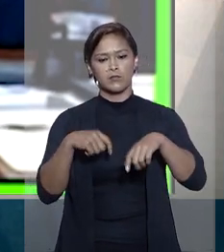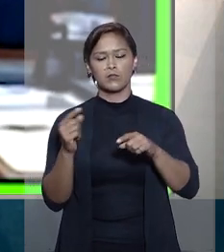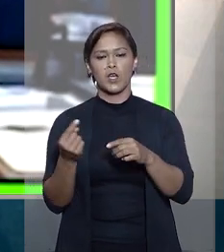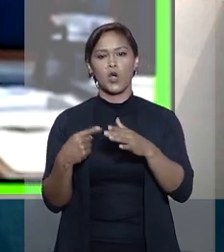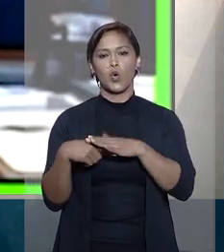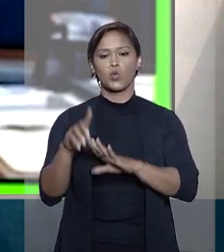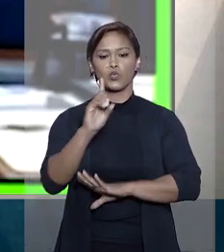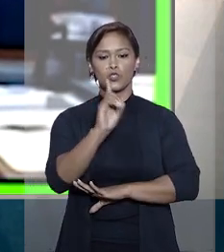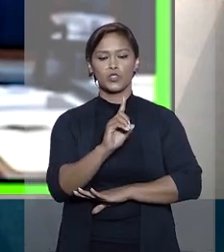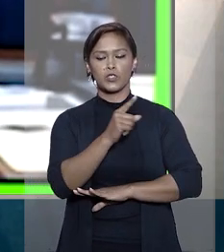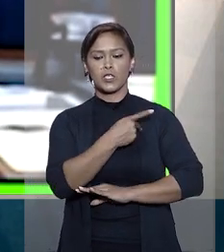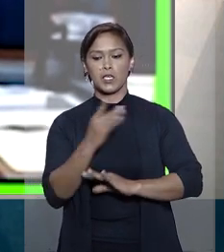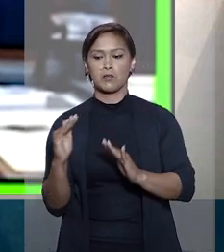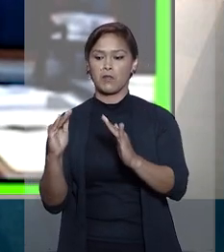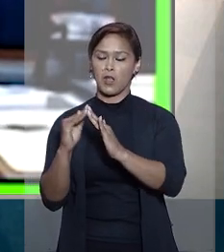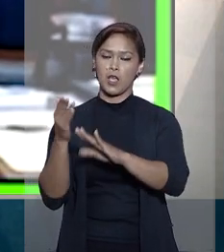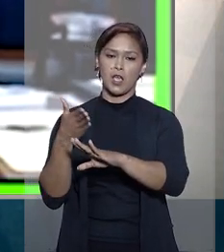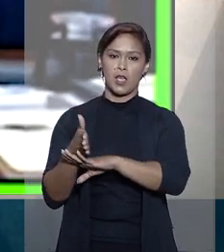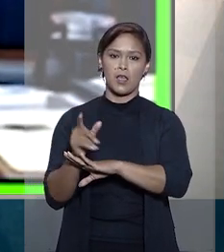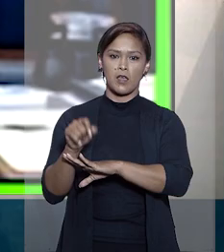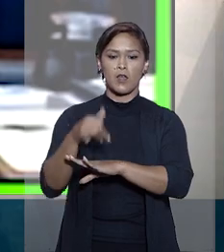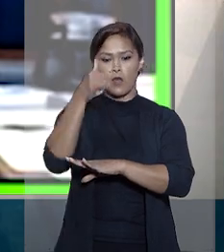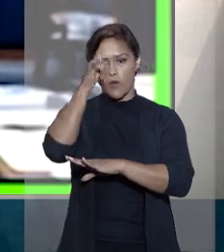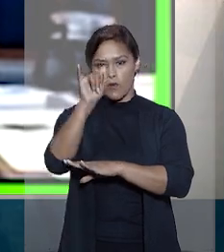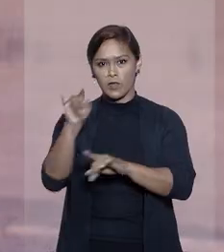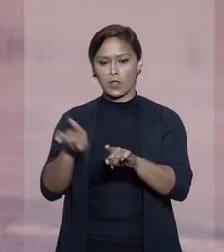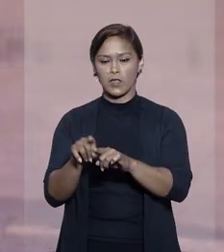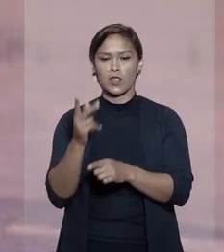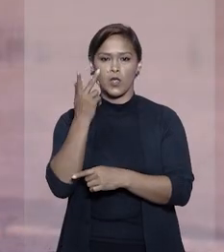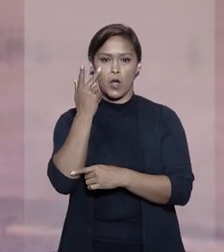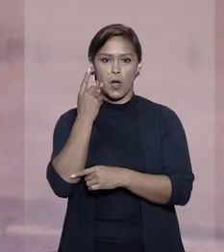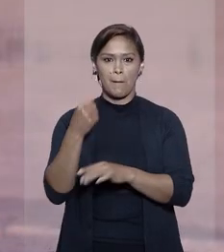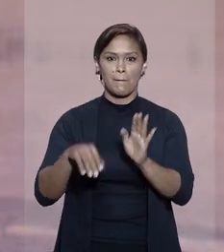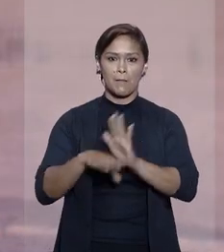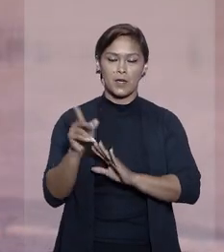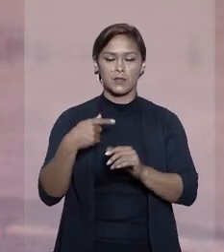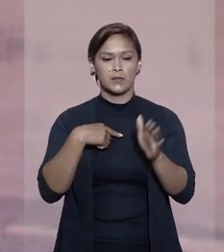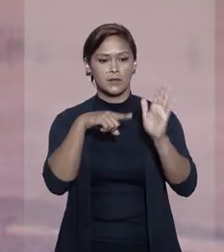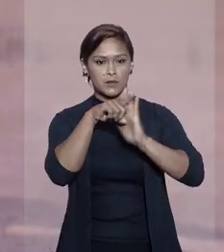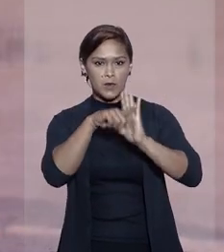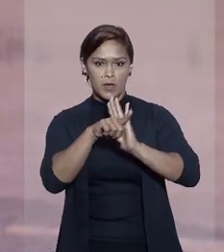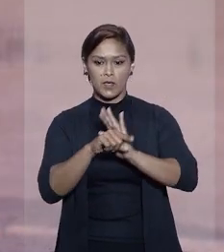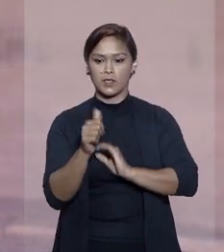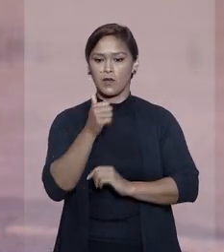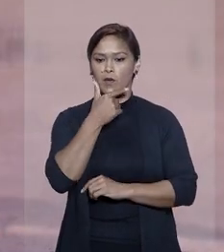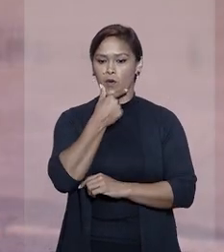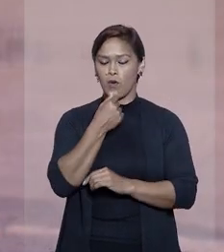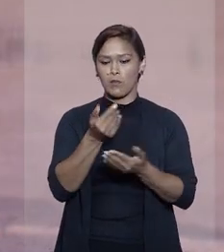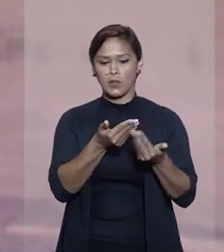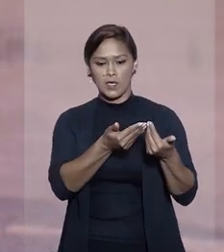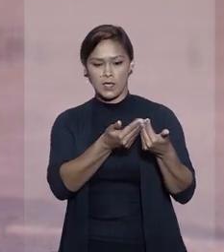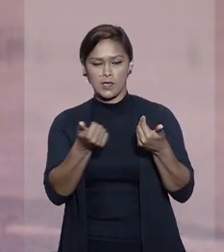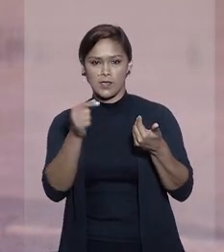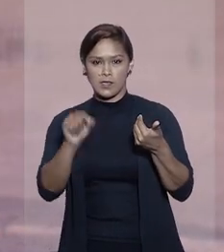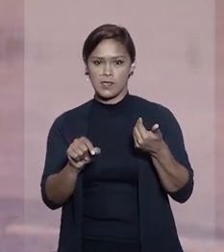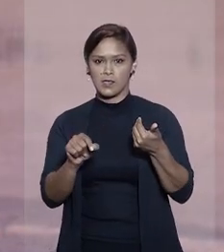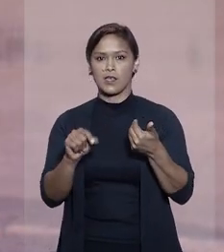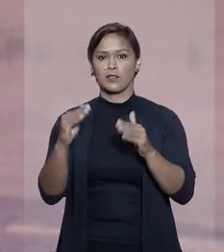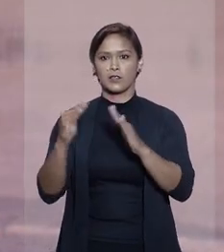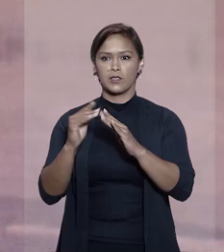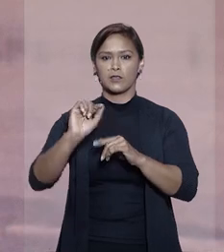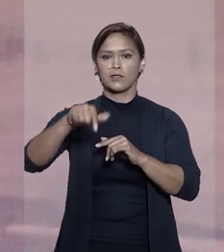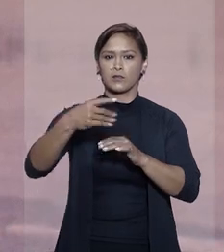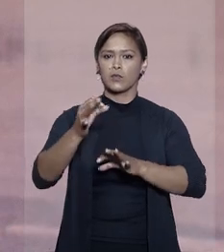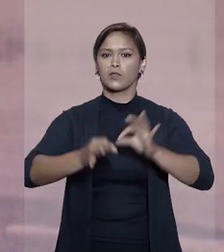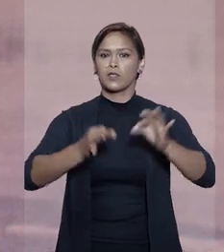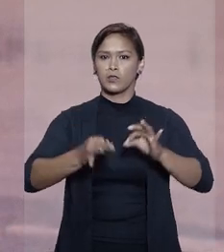restringe o direito de propriedade sobre o imóvel comum. No caso analisado, um homem teve que sair de sua residência depois